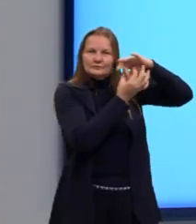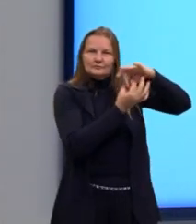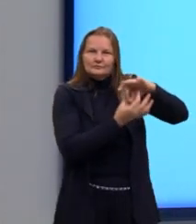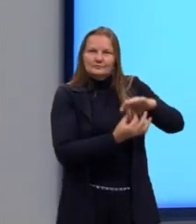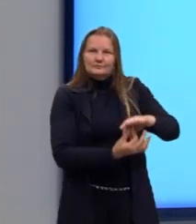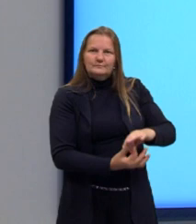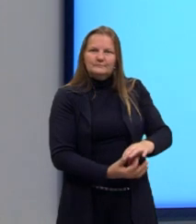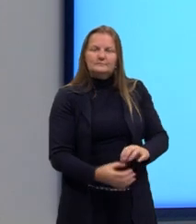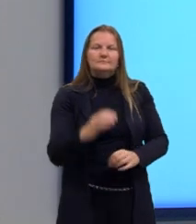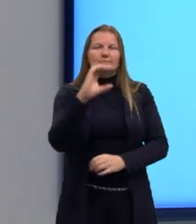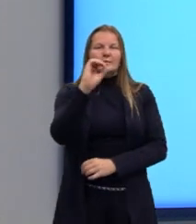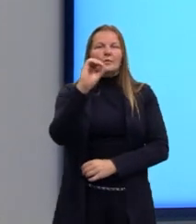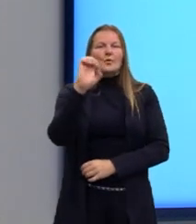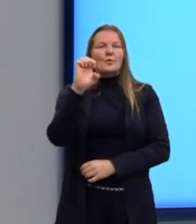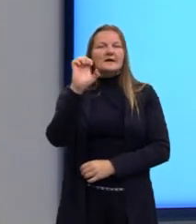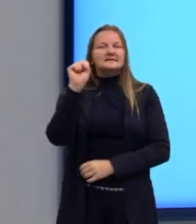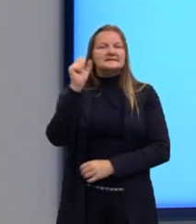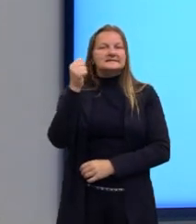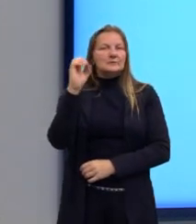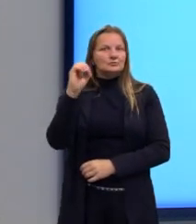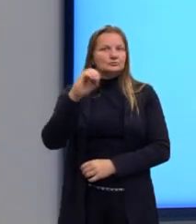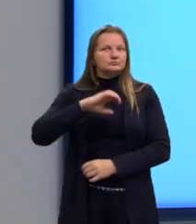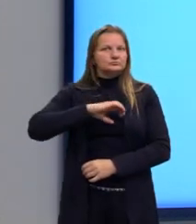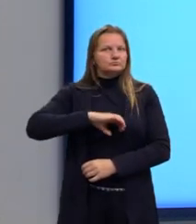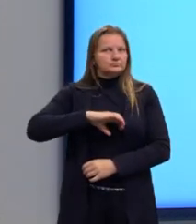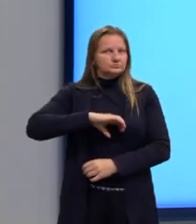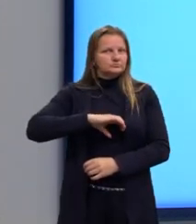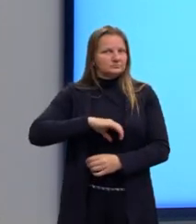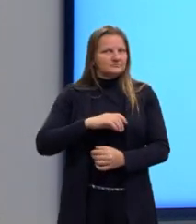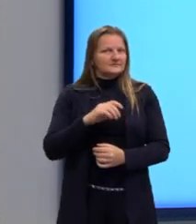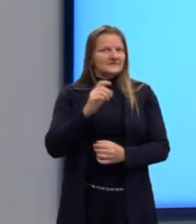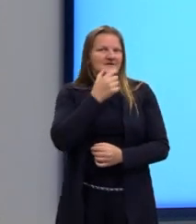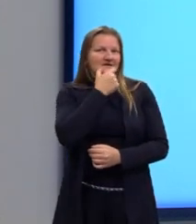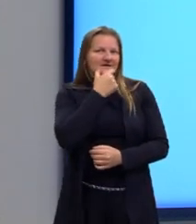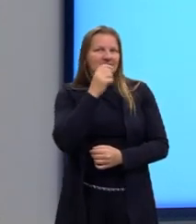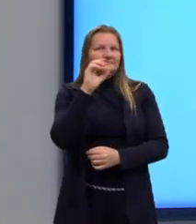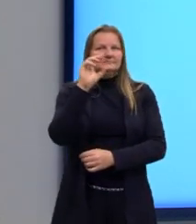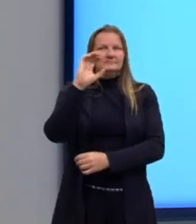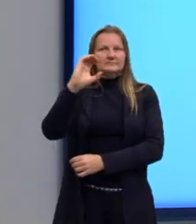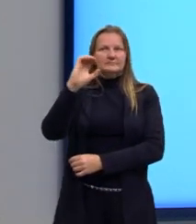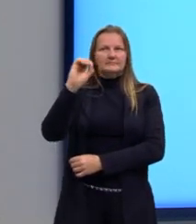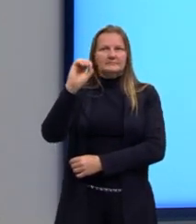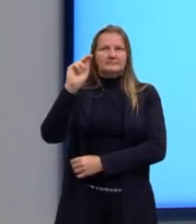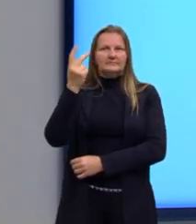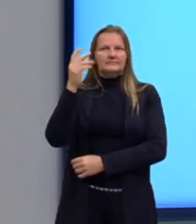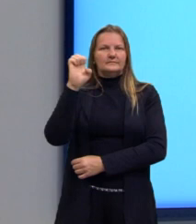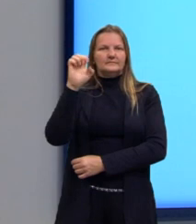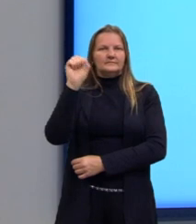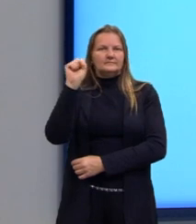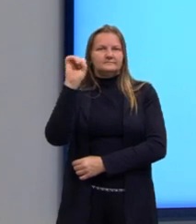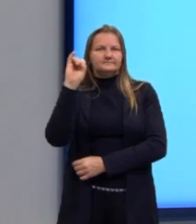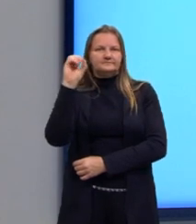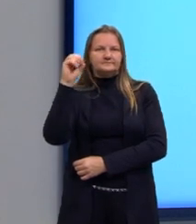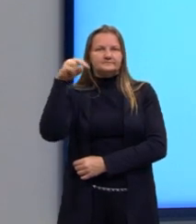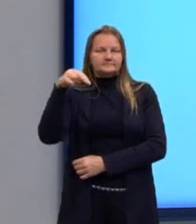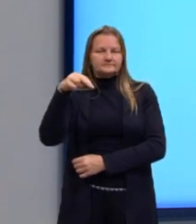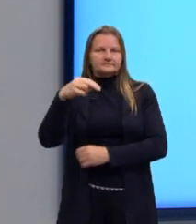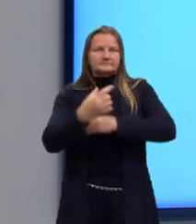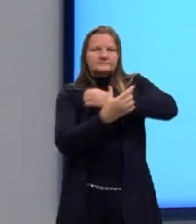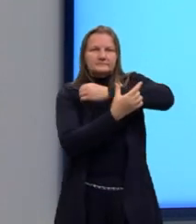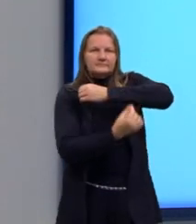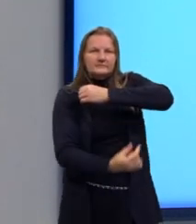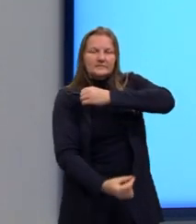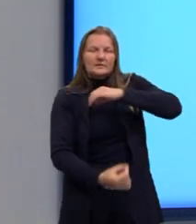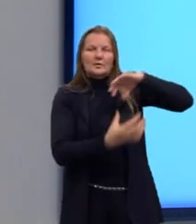isso aqui para vocês. Então, a coesão, ela faz, são palavrinhas que fazem essa